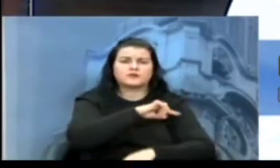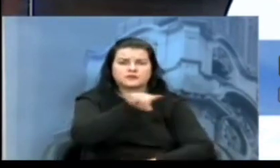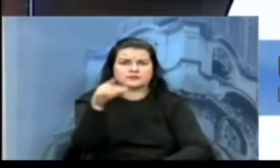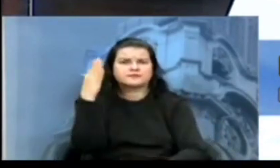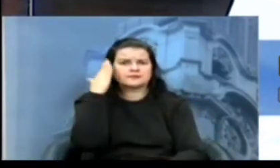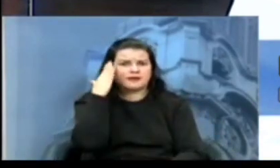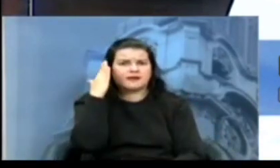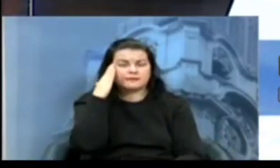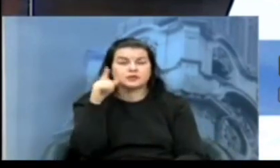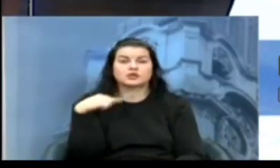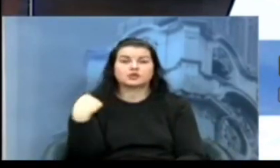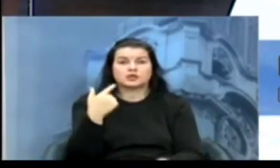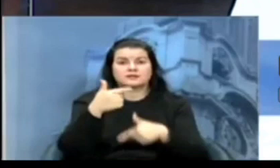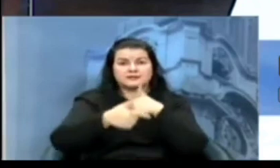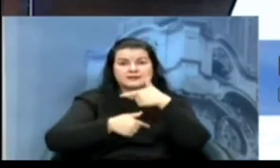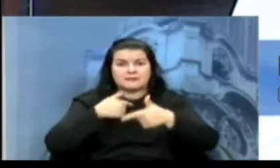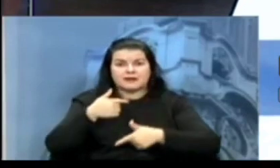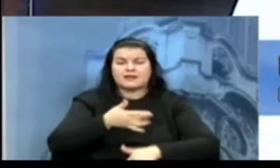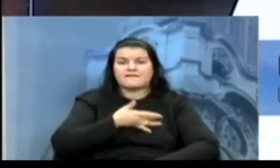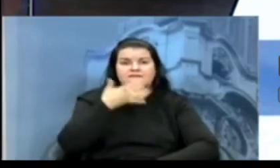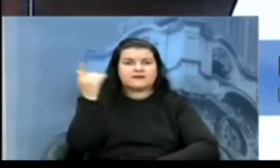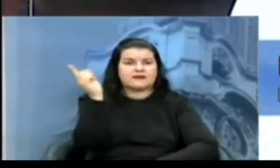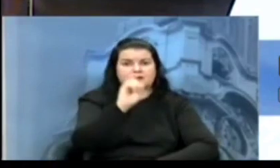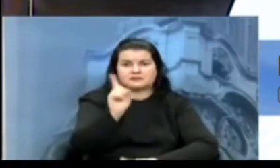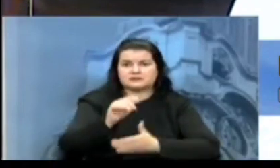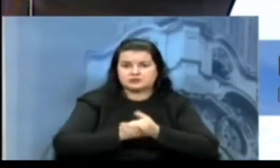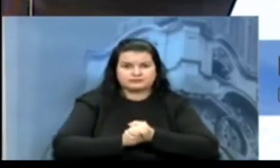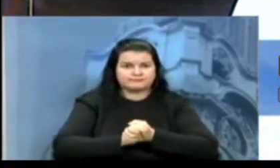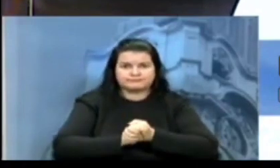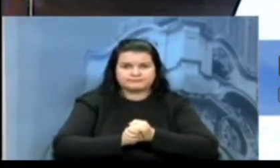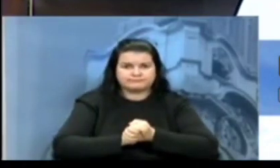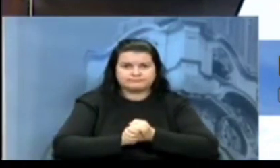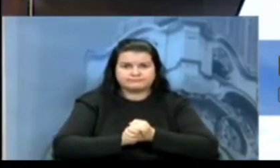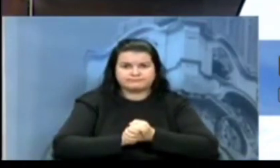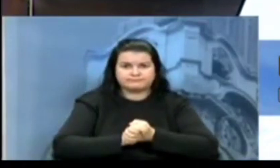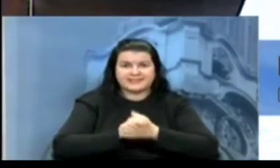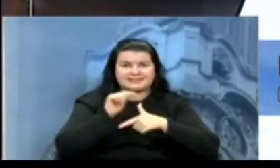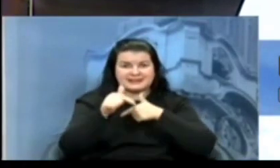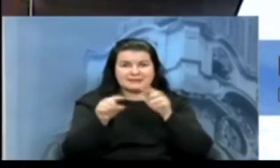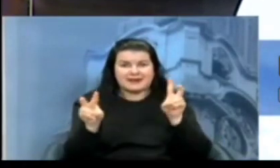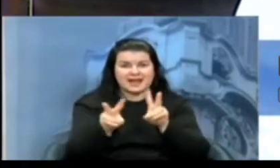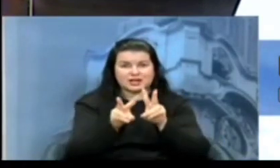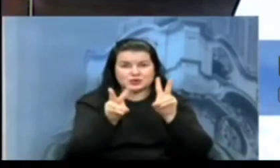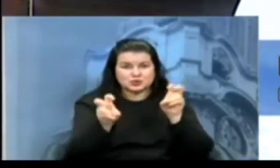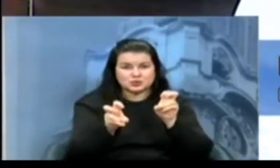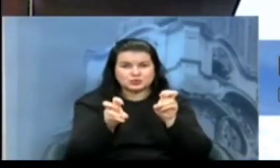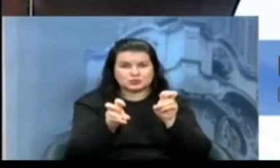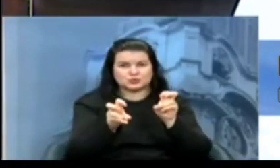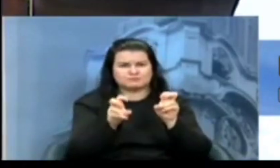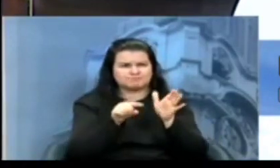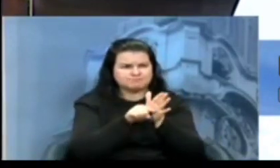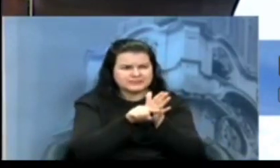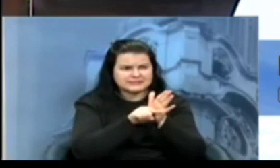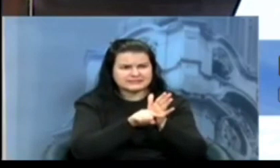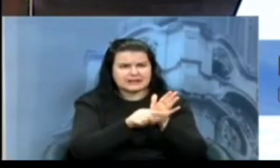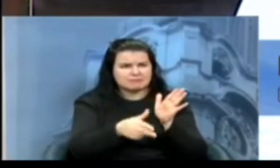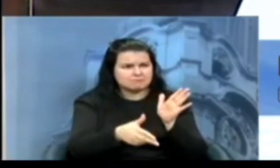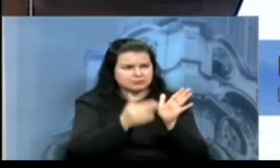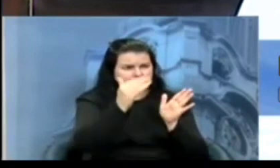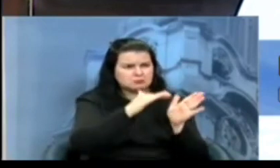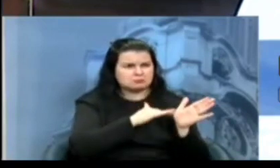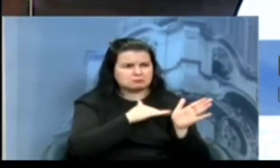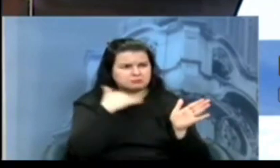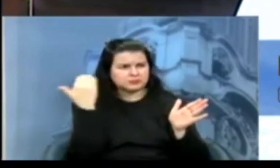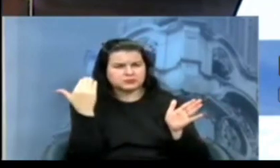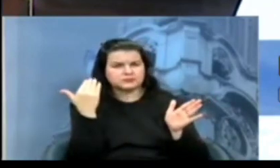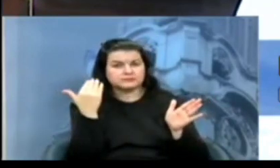sabem, nossa missão não é fácil. Trabalhar com homicídios é árduo, é pesado e, acima